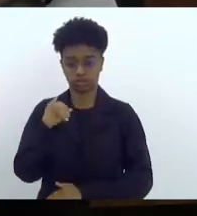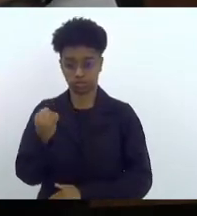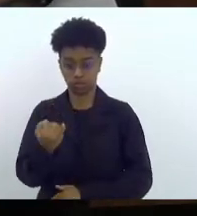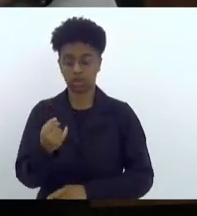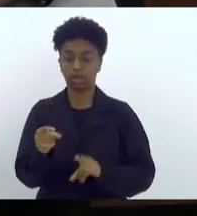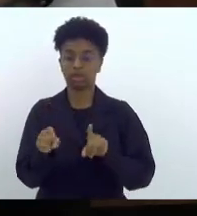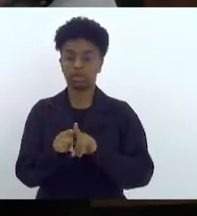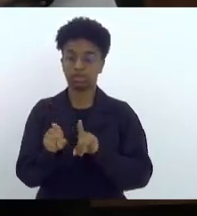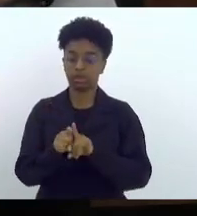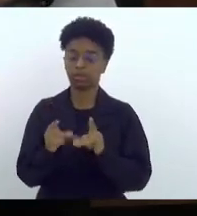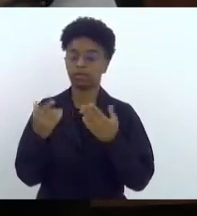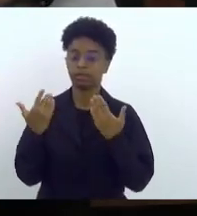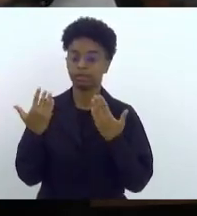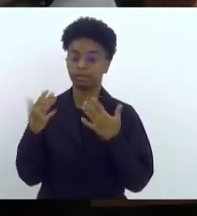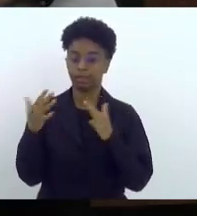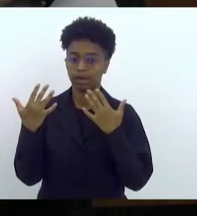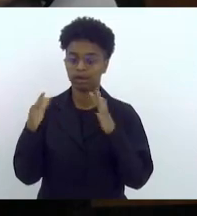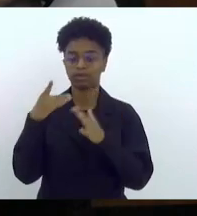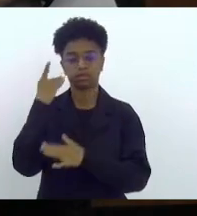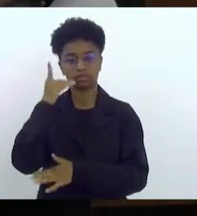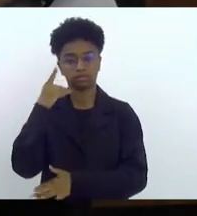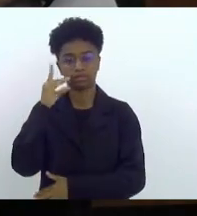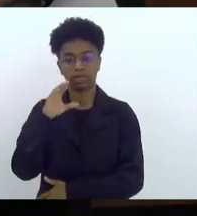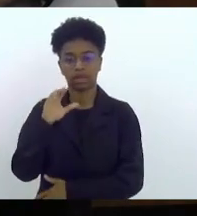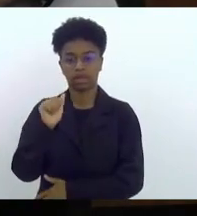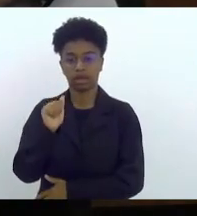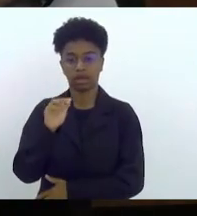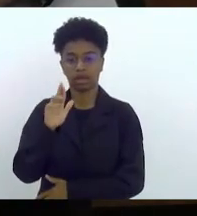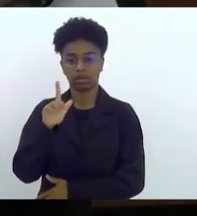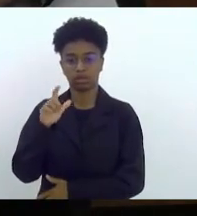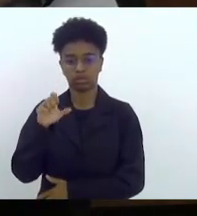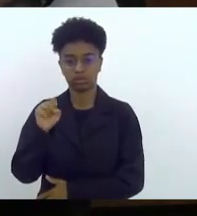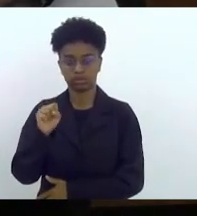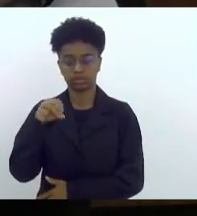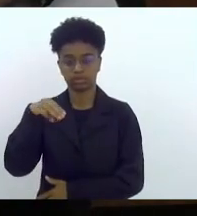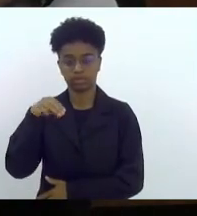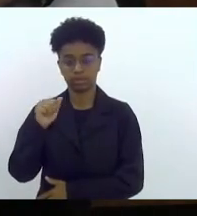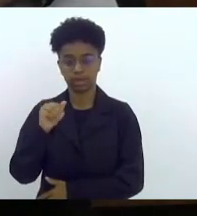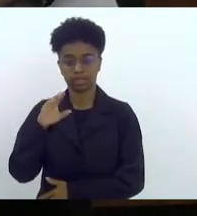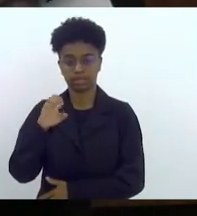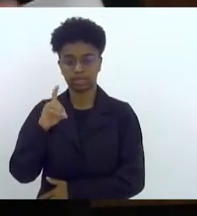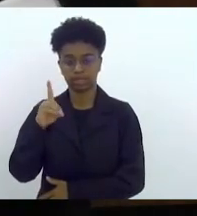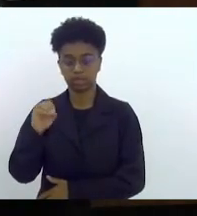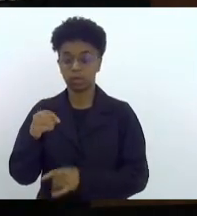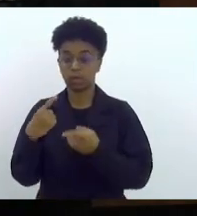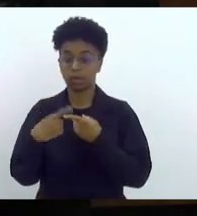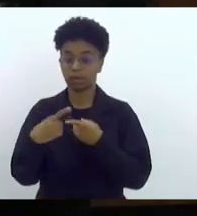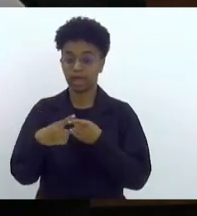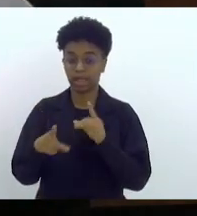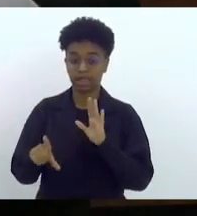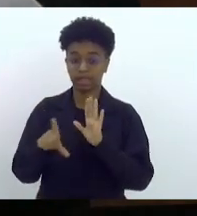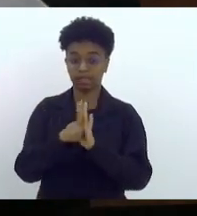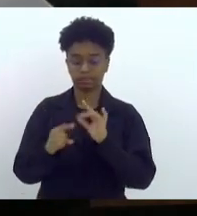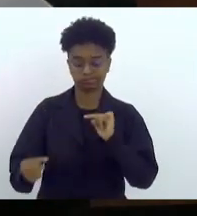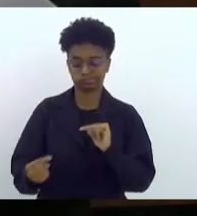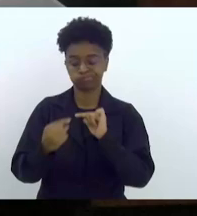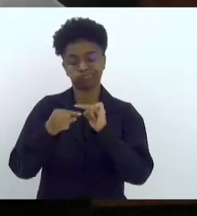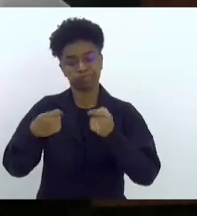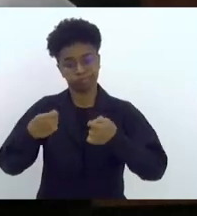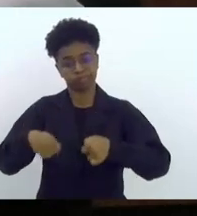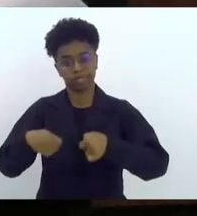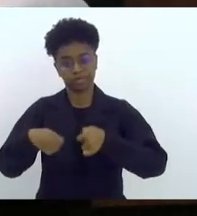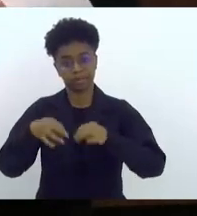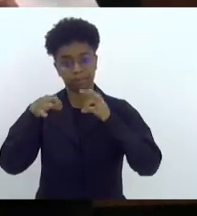parabenizar o deputado Carlos Macedo, porque essa lei vem ao encontro da necessidade